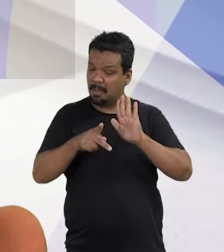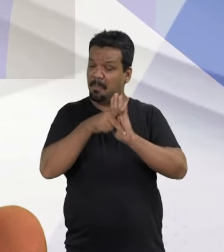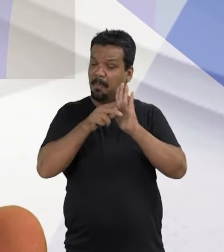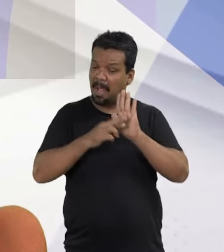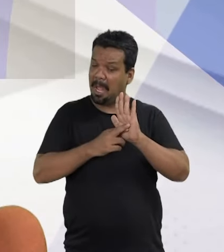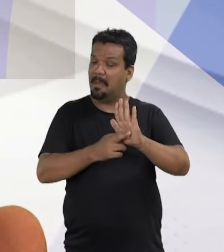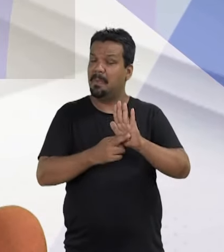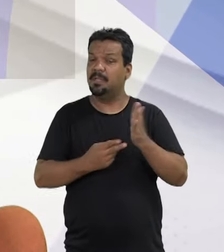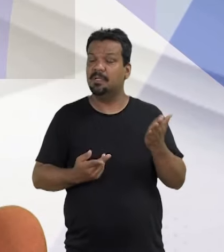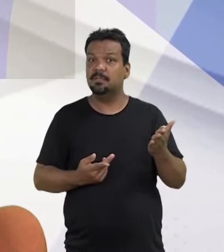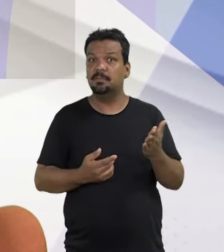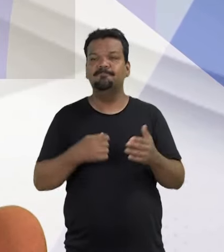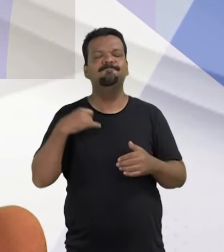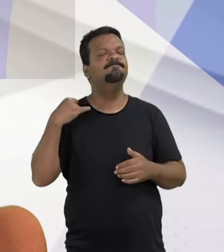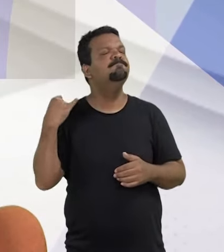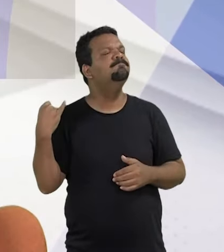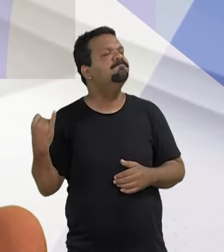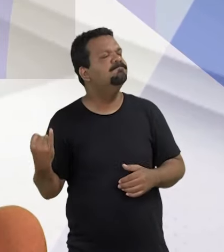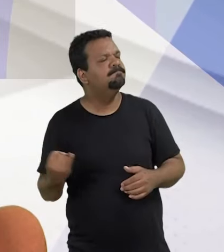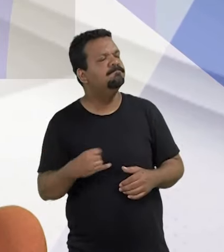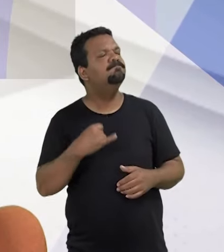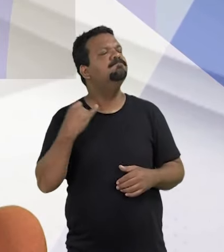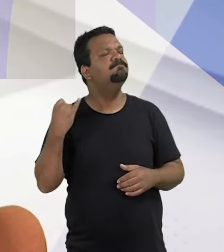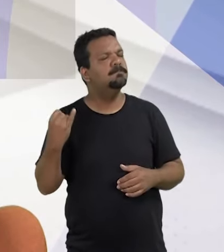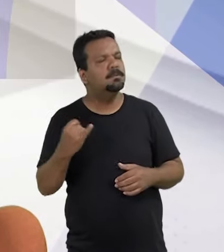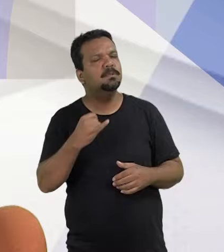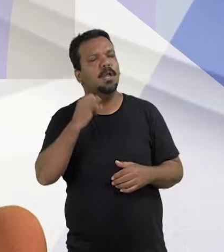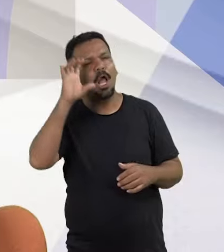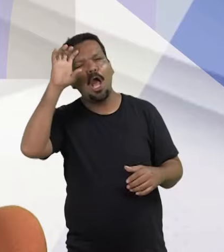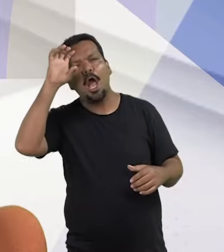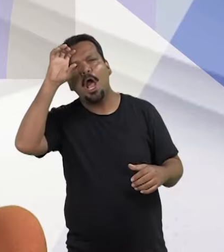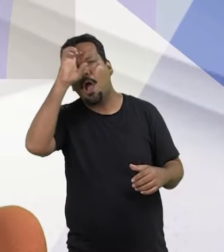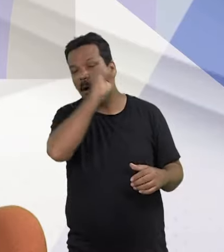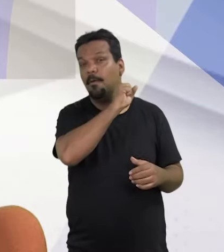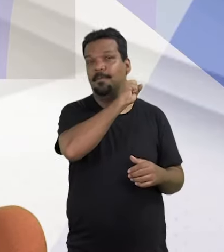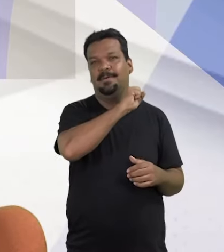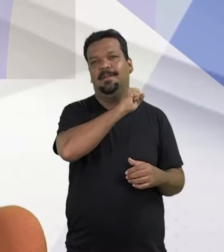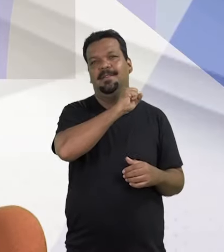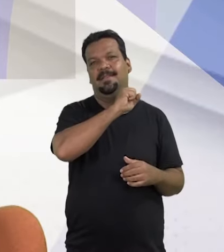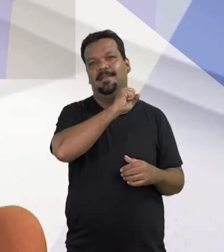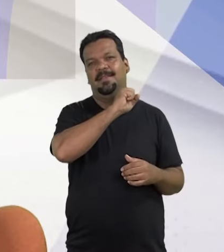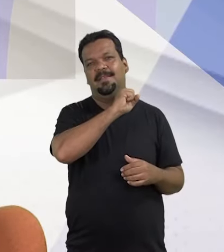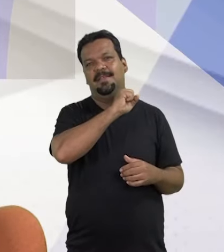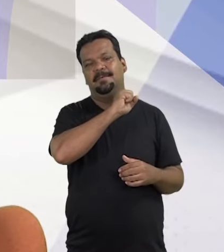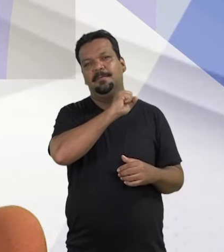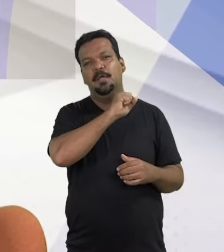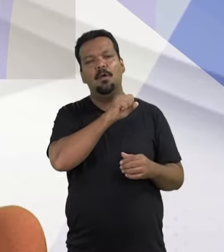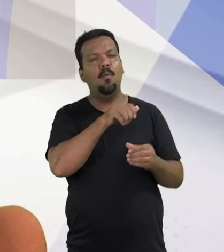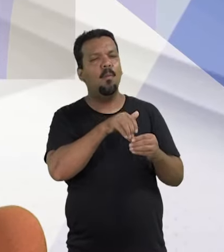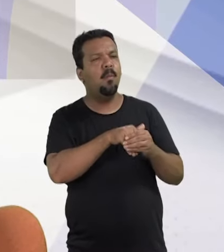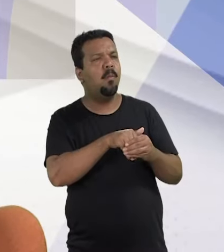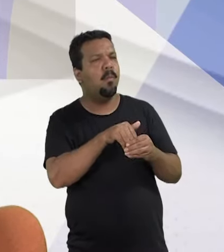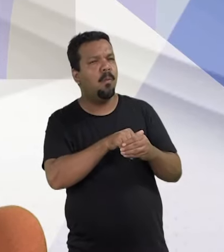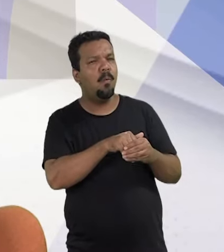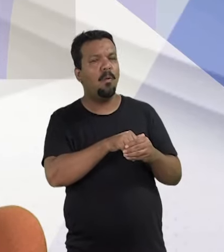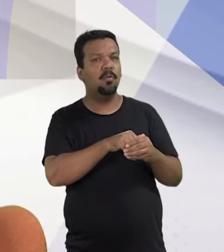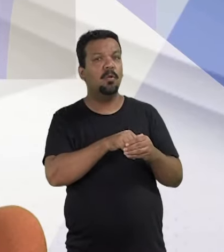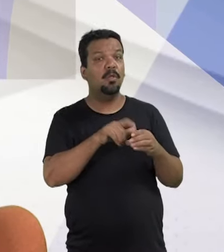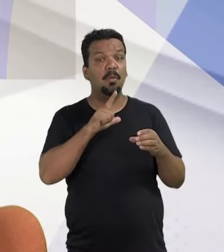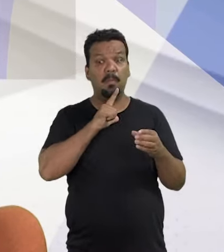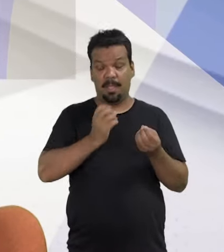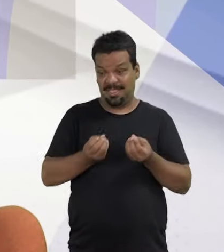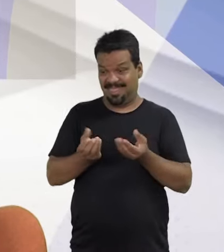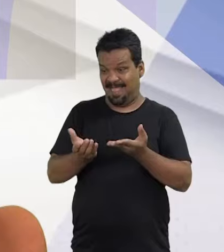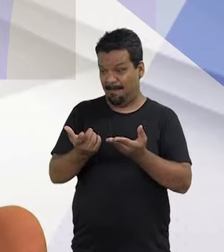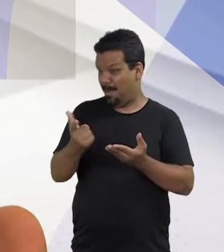esse direito ao voto, representação. Então, é muito importante a gente entender que o